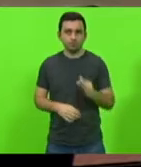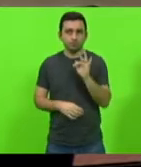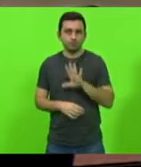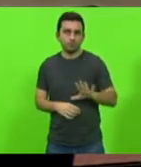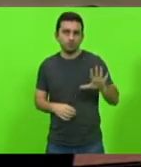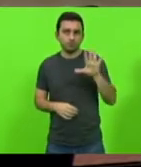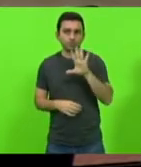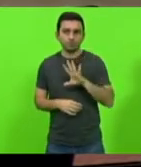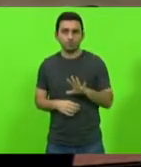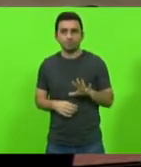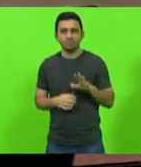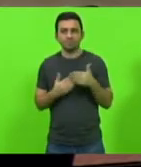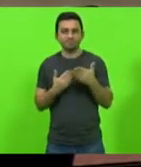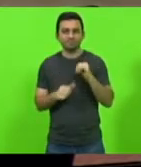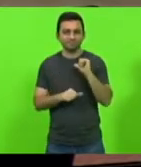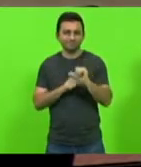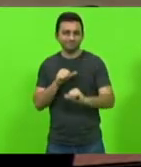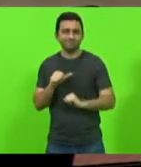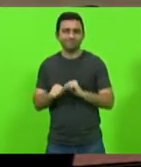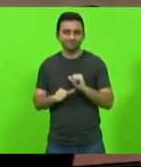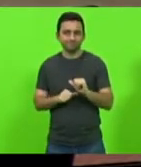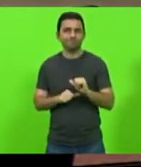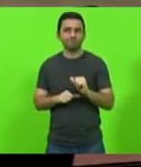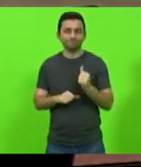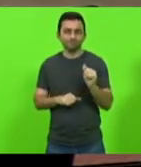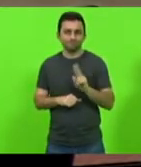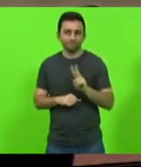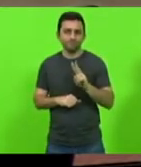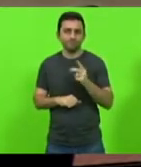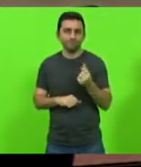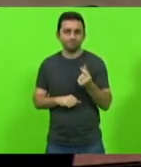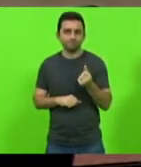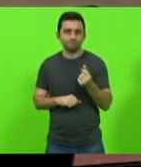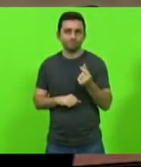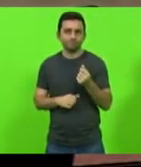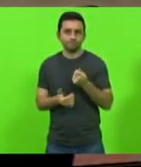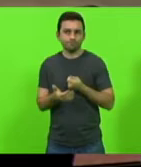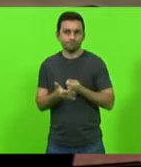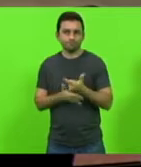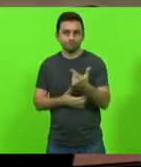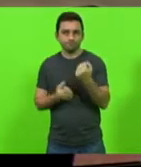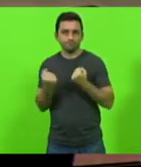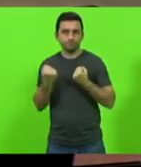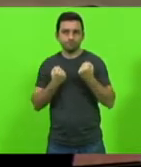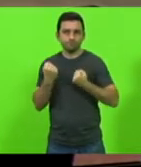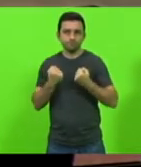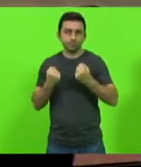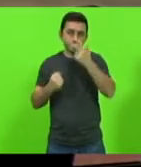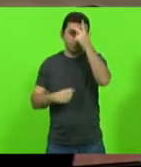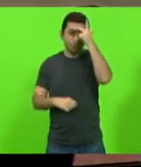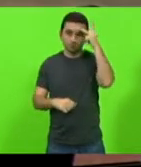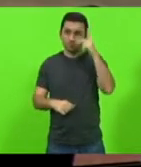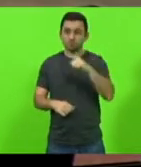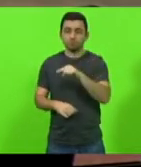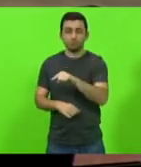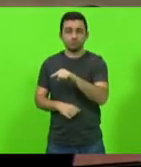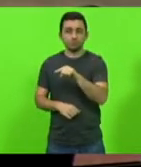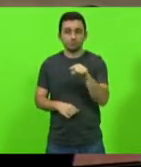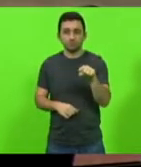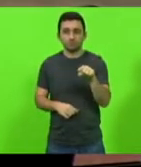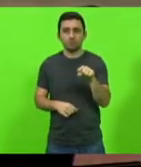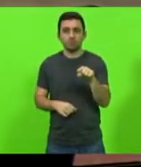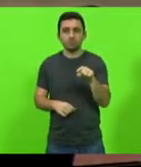que foi alterada o valor da aquisição de veículos para as pessoas ou seja